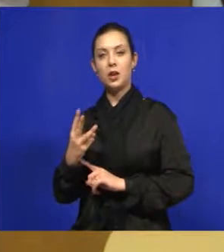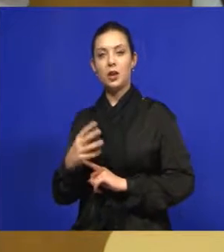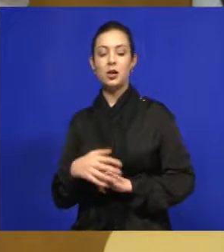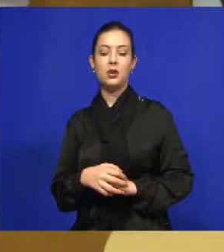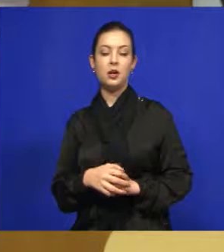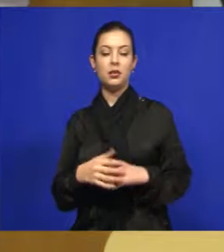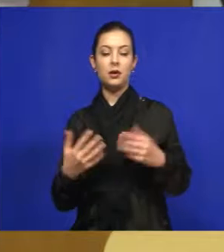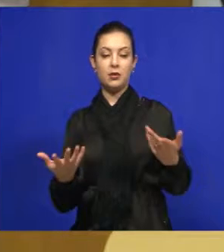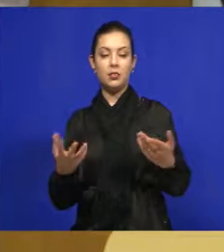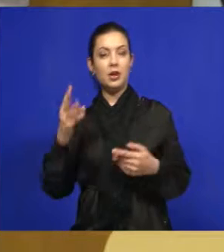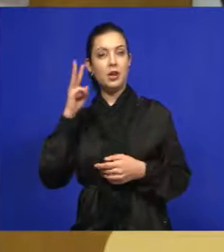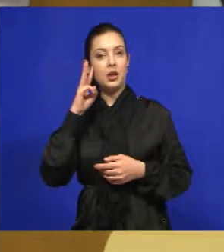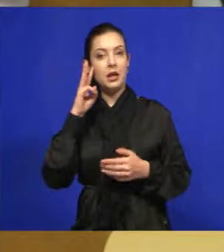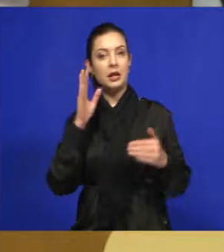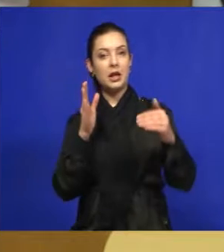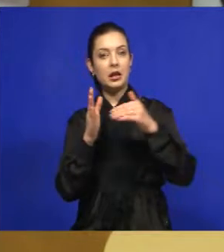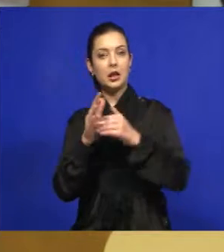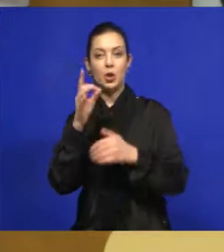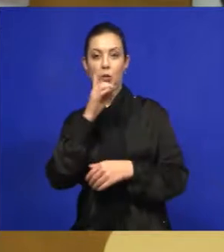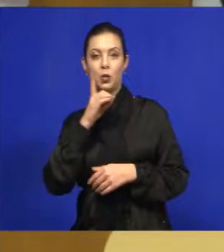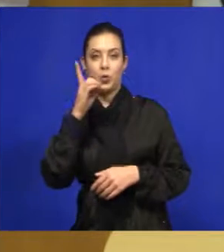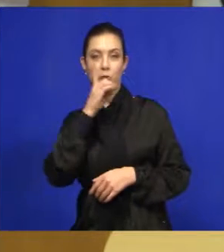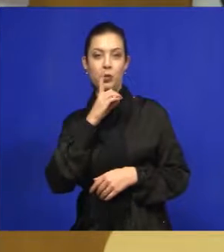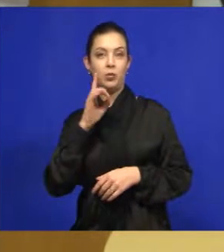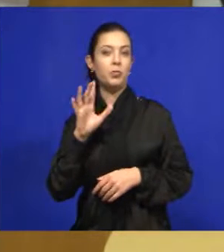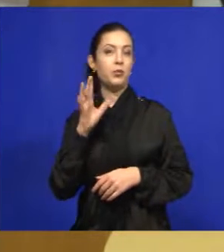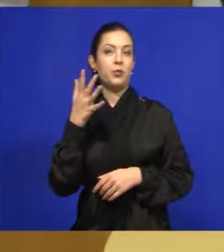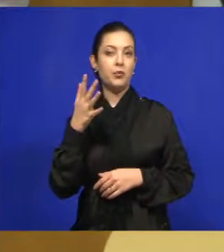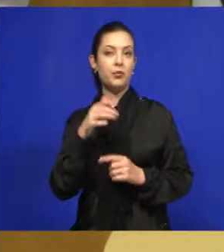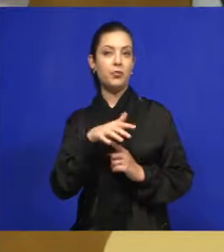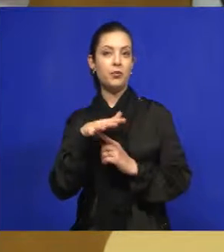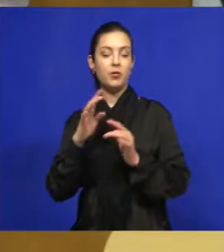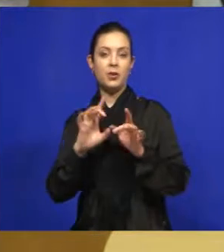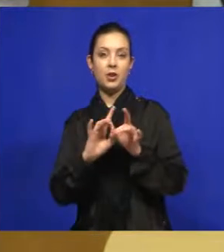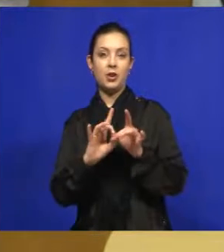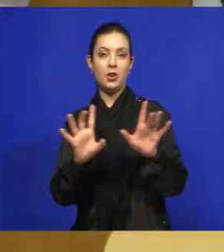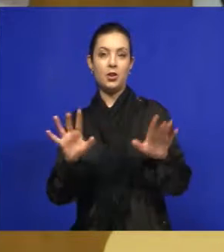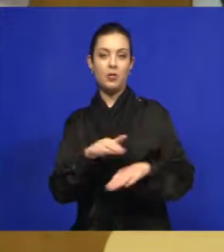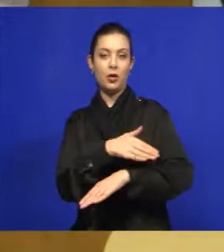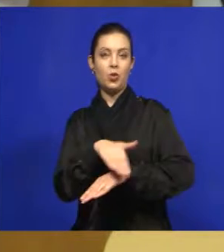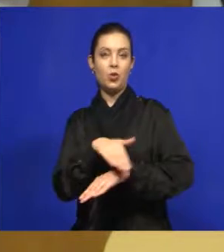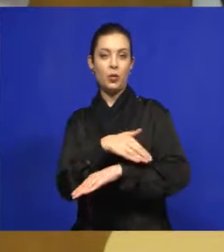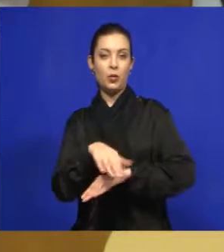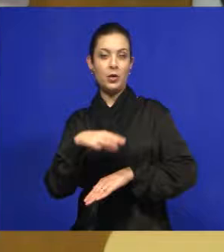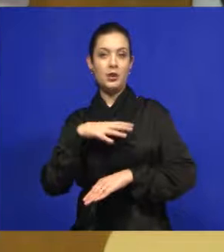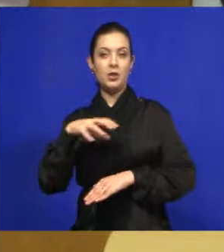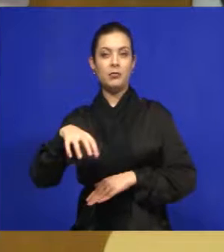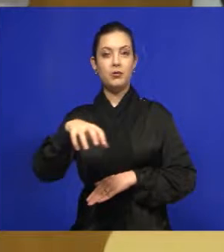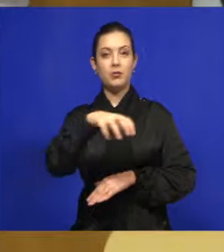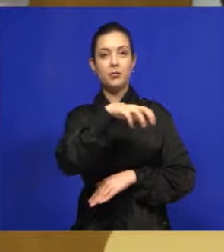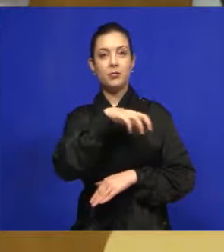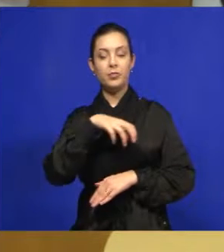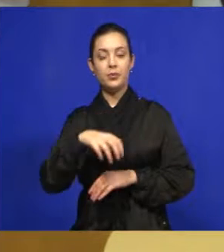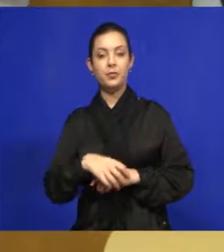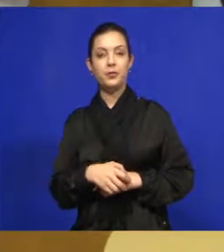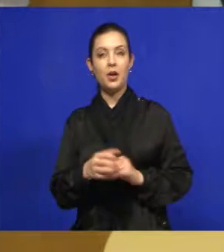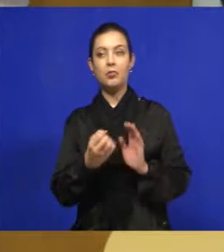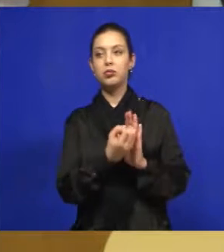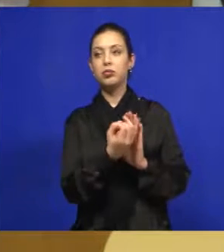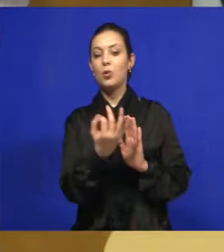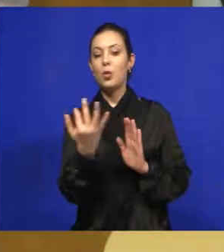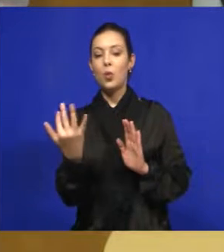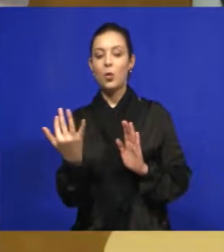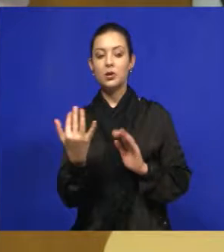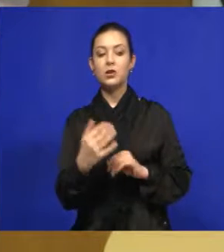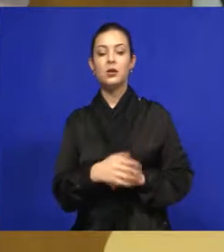Então, de terça a domingo, acontecem as feiras livres no nosso município. E muitas pessoas